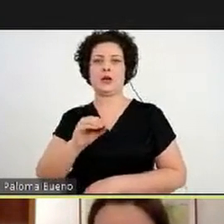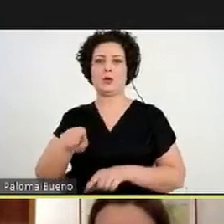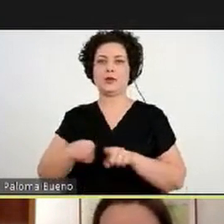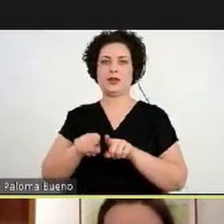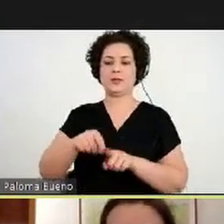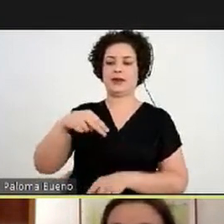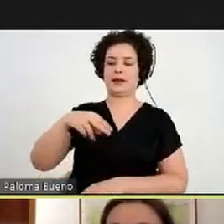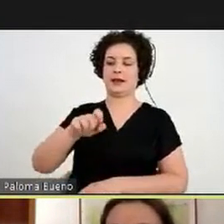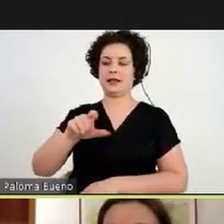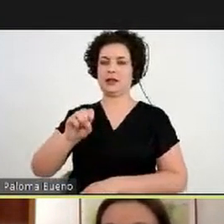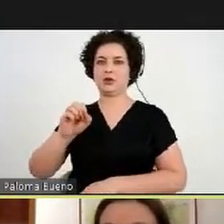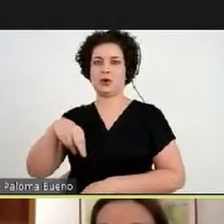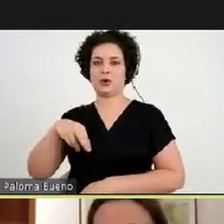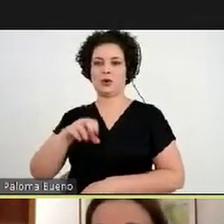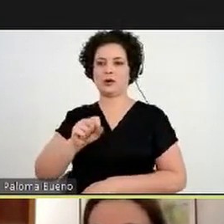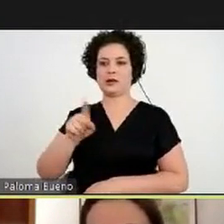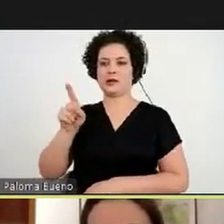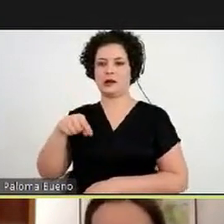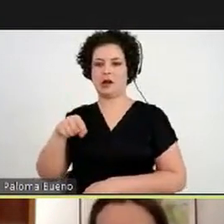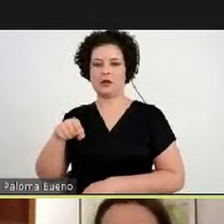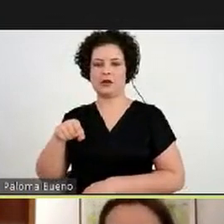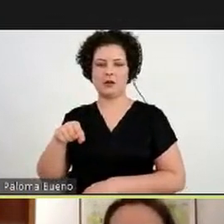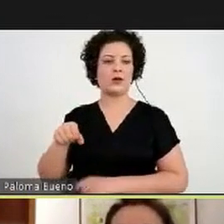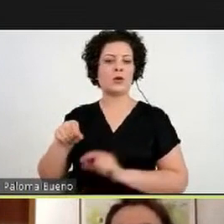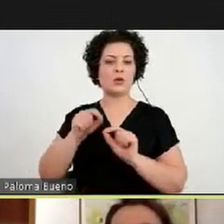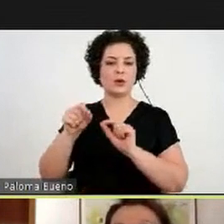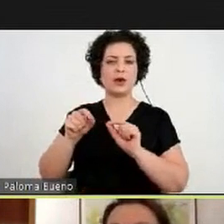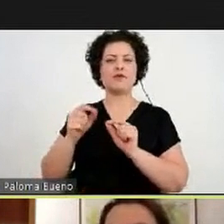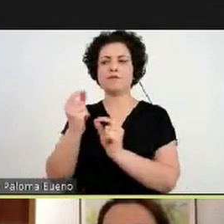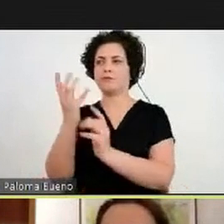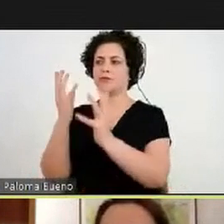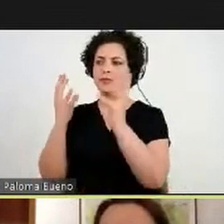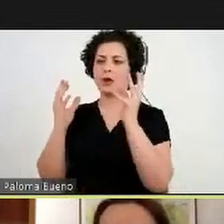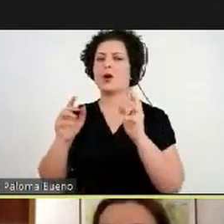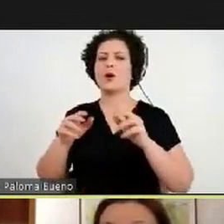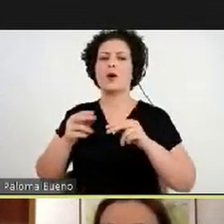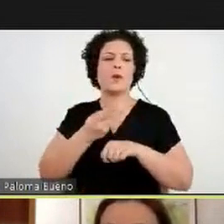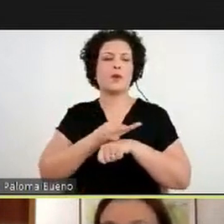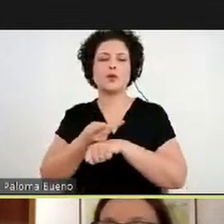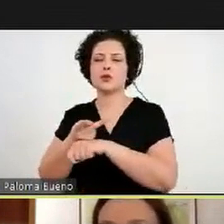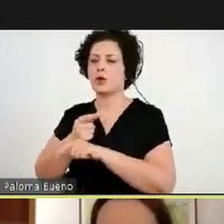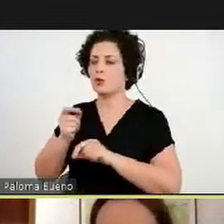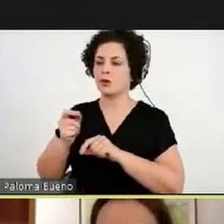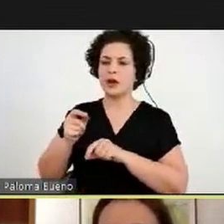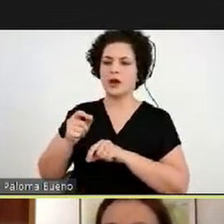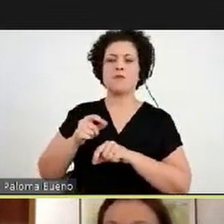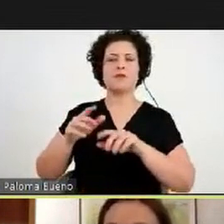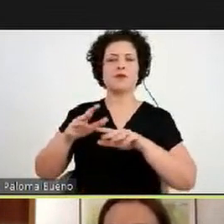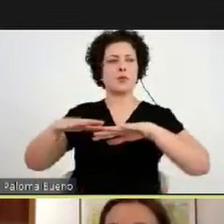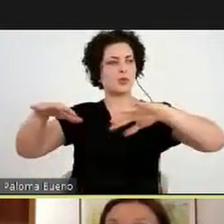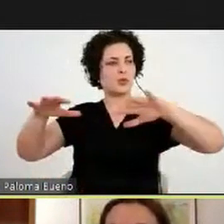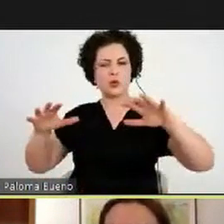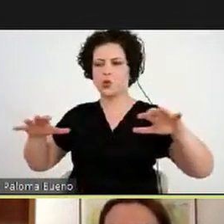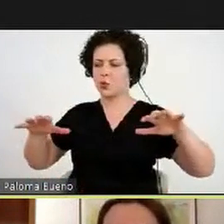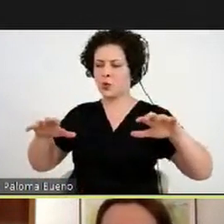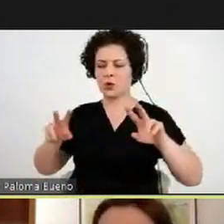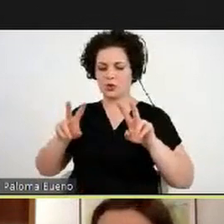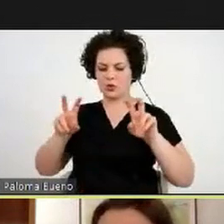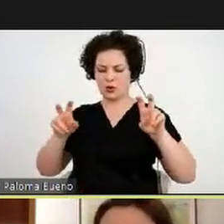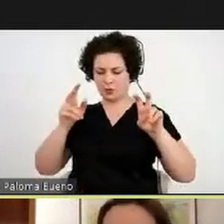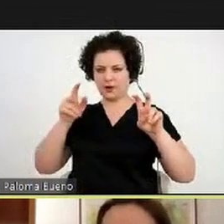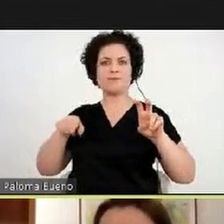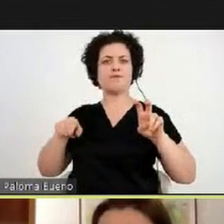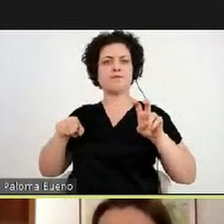esqueceram a letra, eles buscam na natureza do parque um elemento natural que diz dele, que diz algo singular